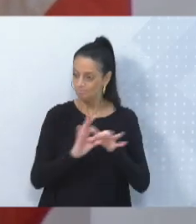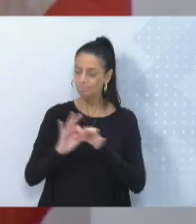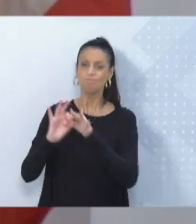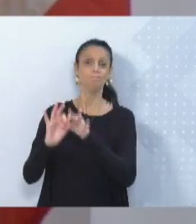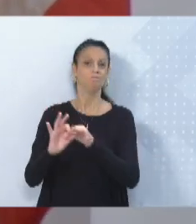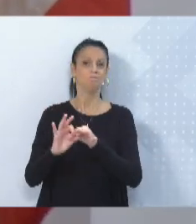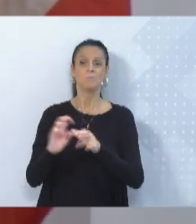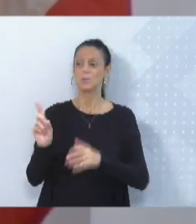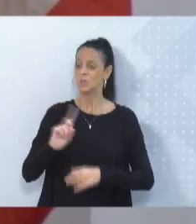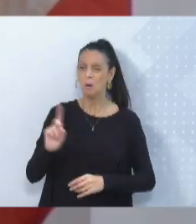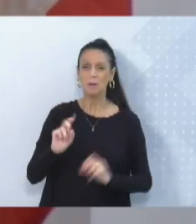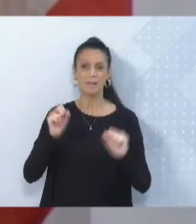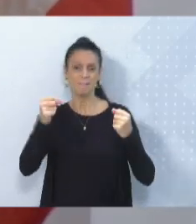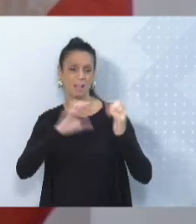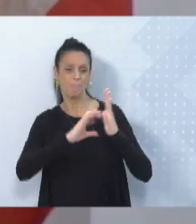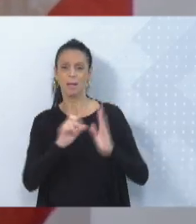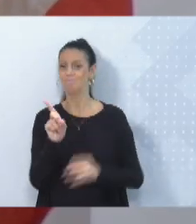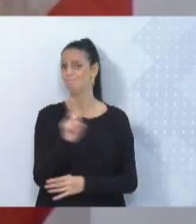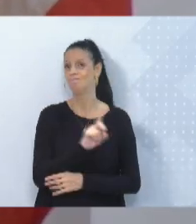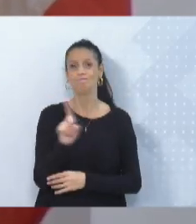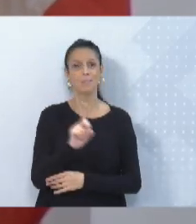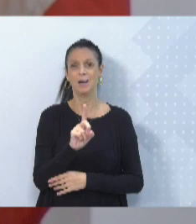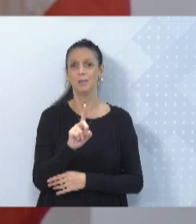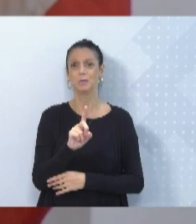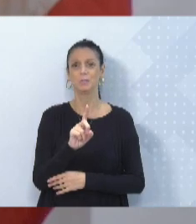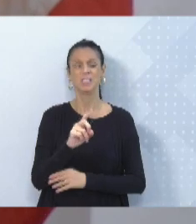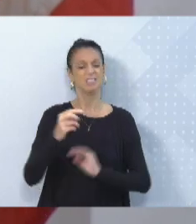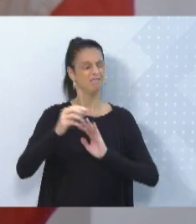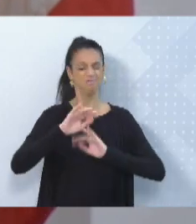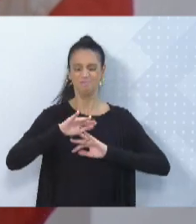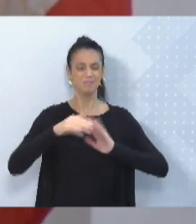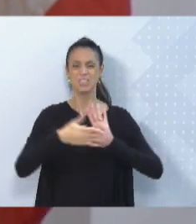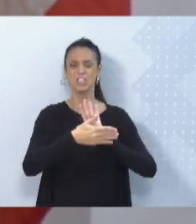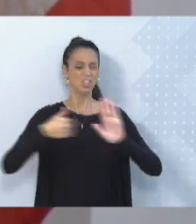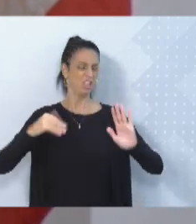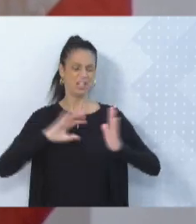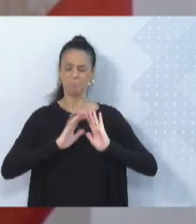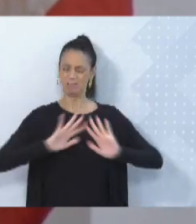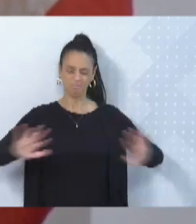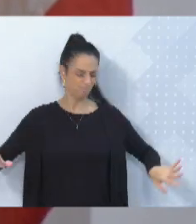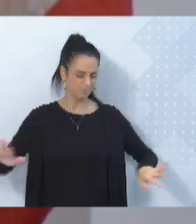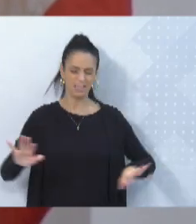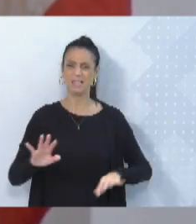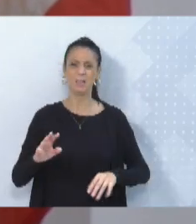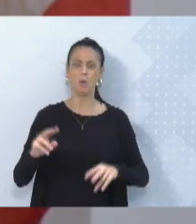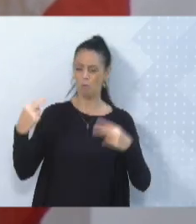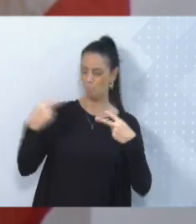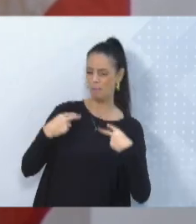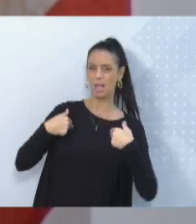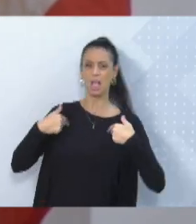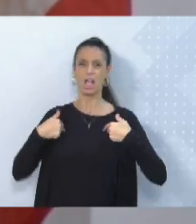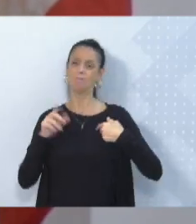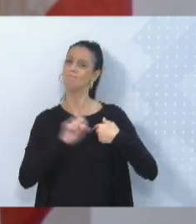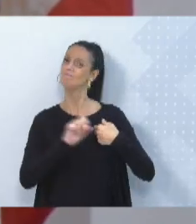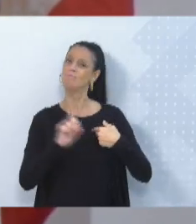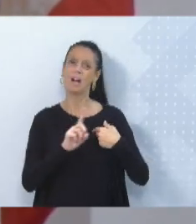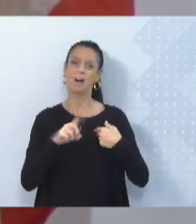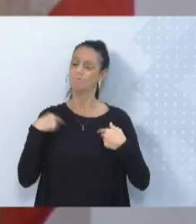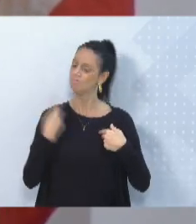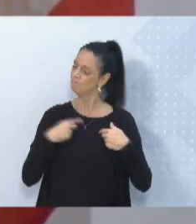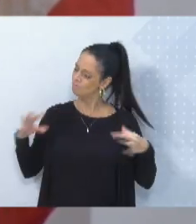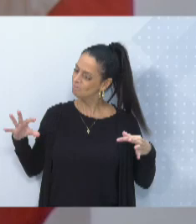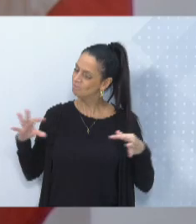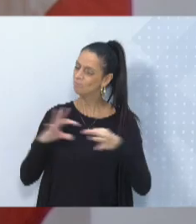siglas partidárias, sem se preocupar com ciumeira, sem preciosismo, a gente olhar essa união de